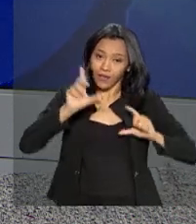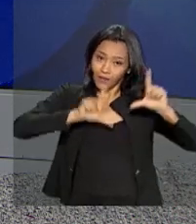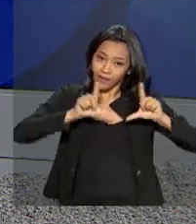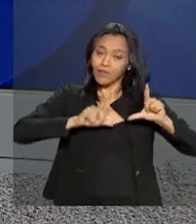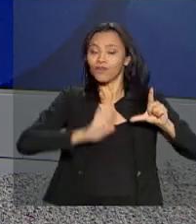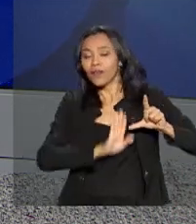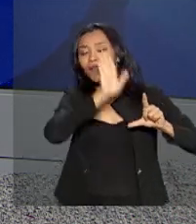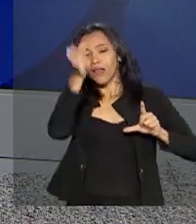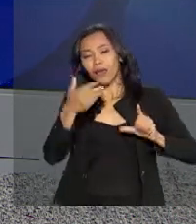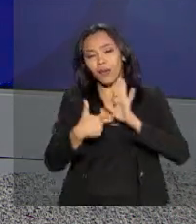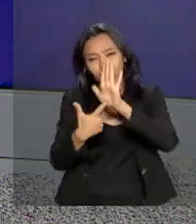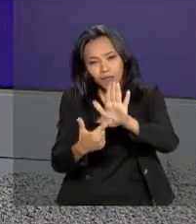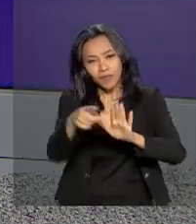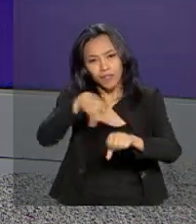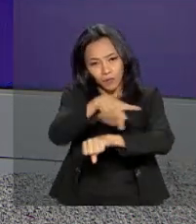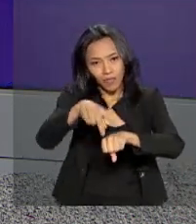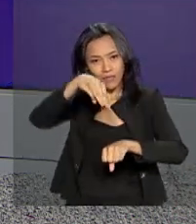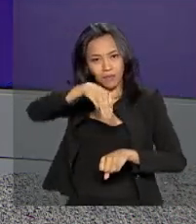para mostrar para a gente.